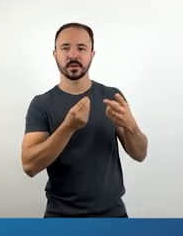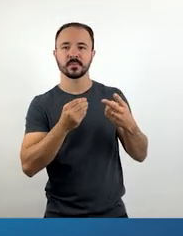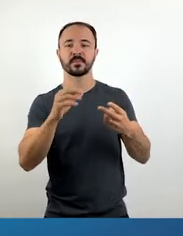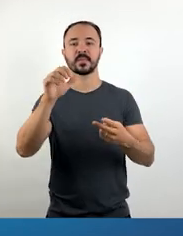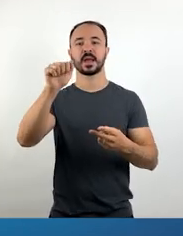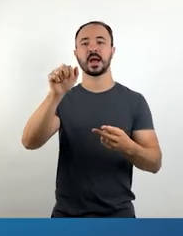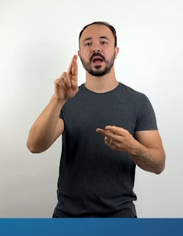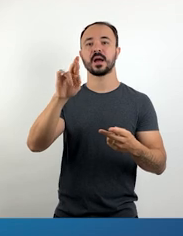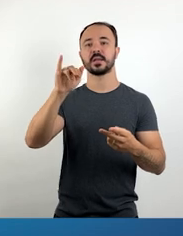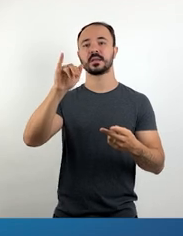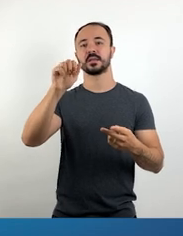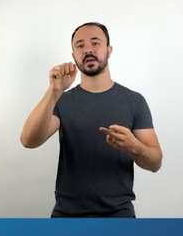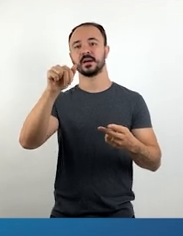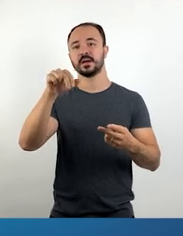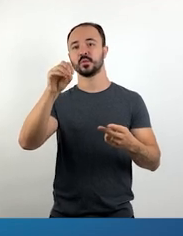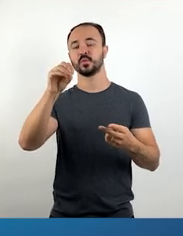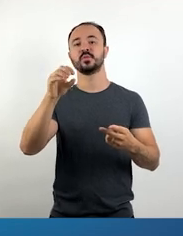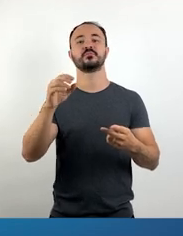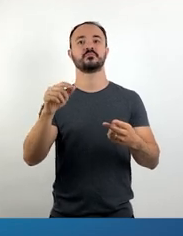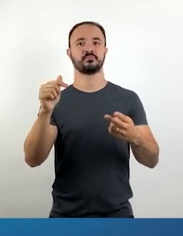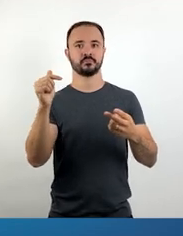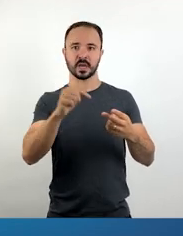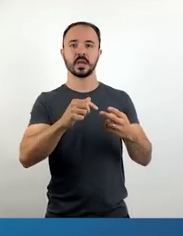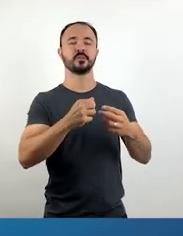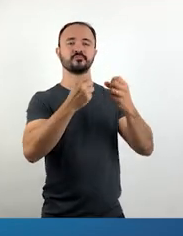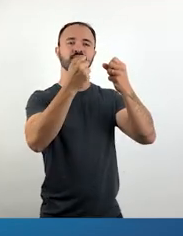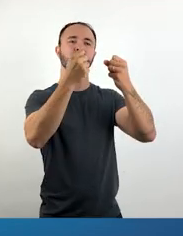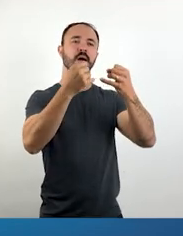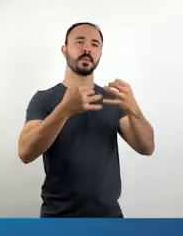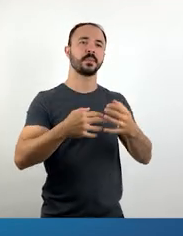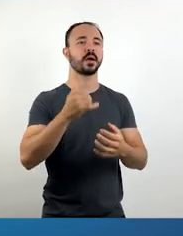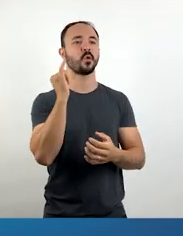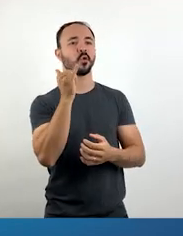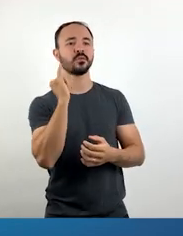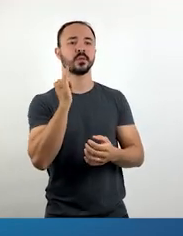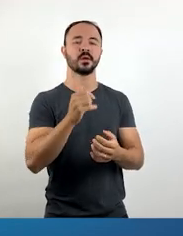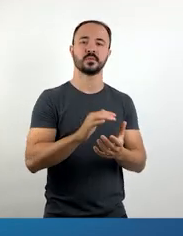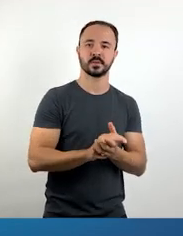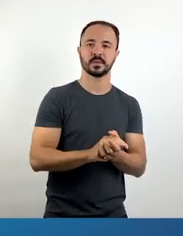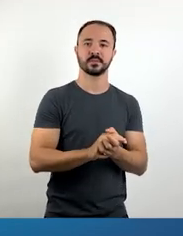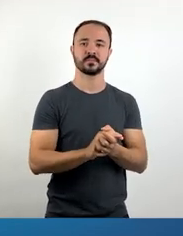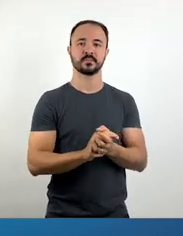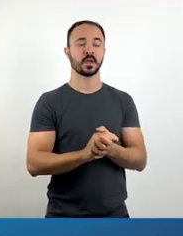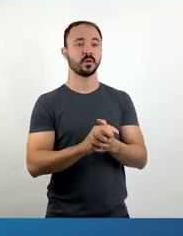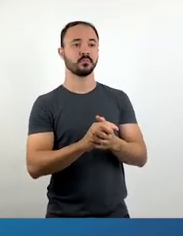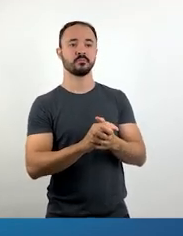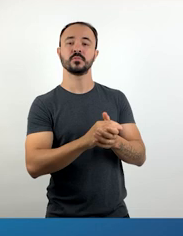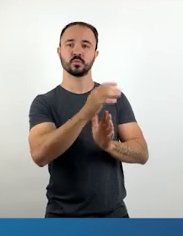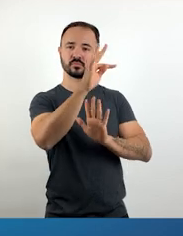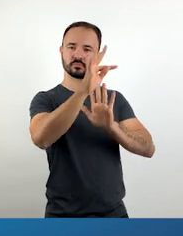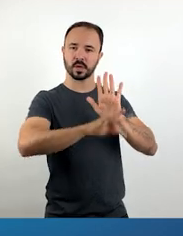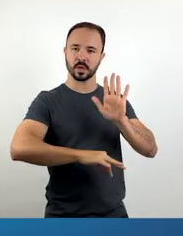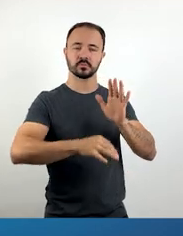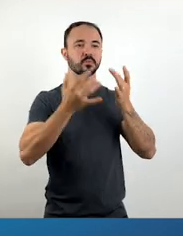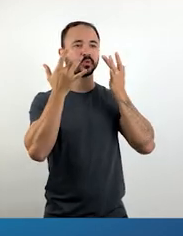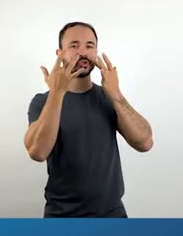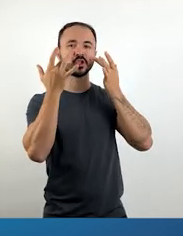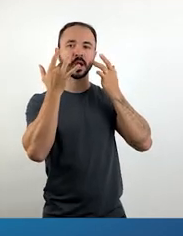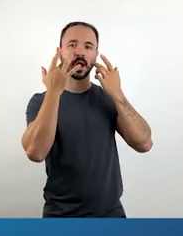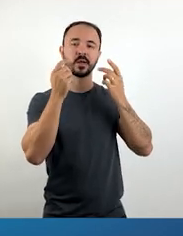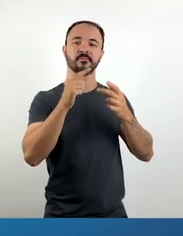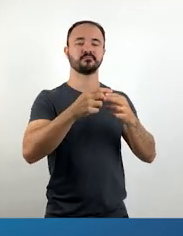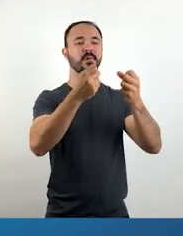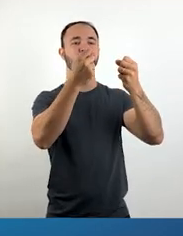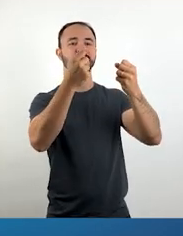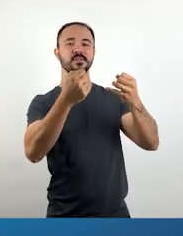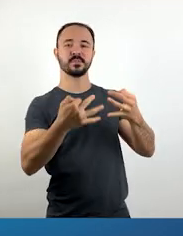dramaturgo nordestino, fez referência a Leandro em sua peça Alto da Compadecida, com o cordel O Testamento do